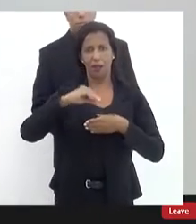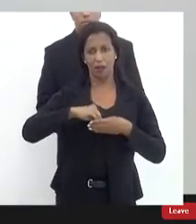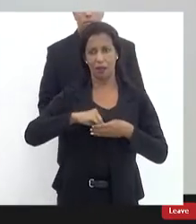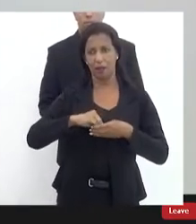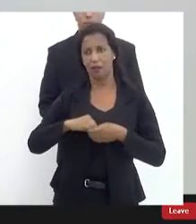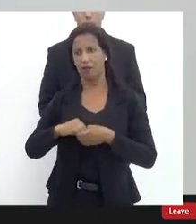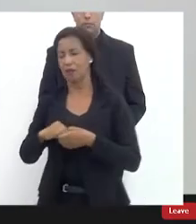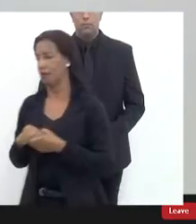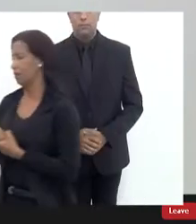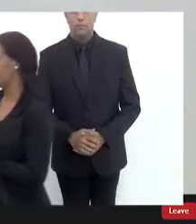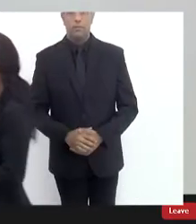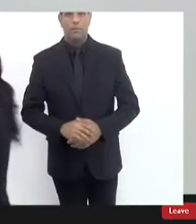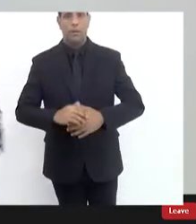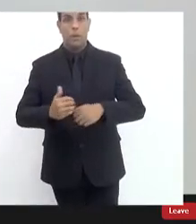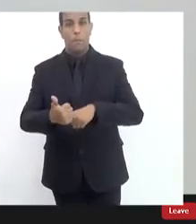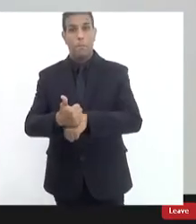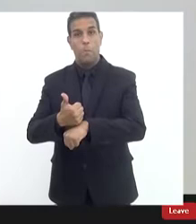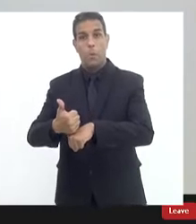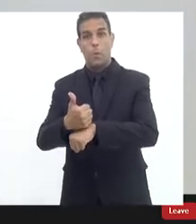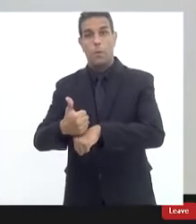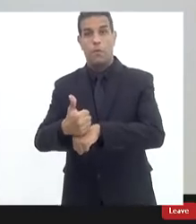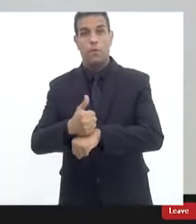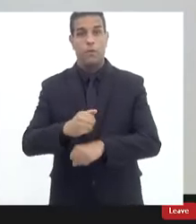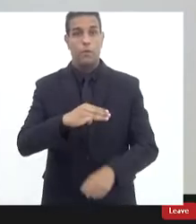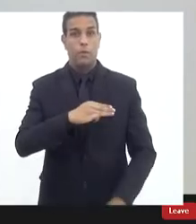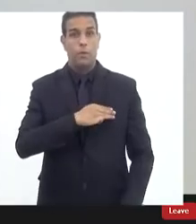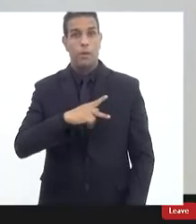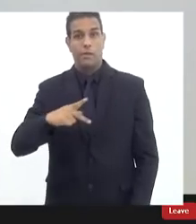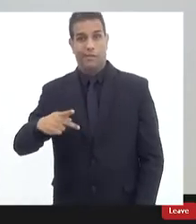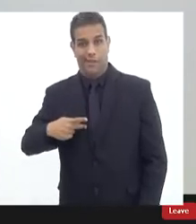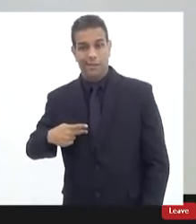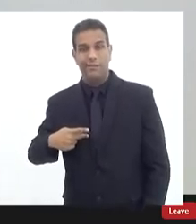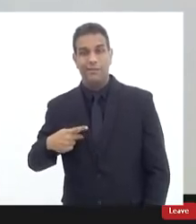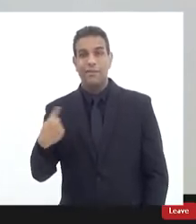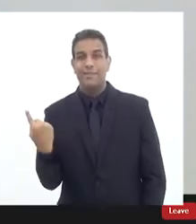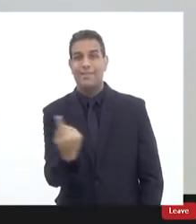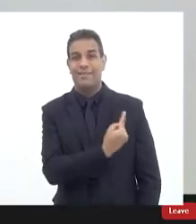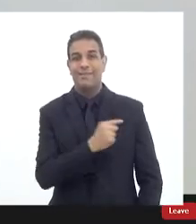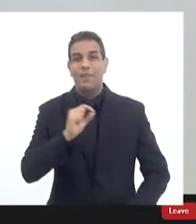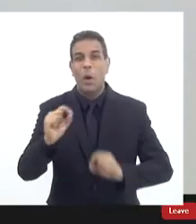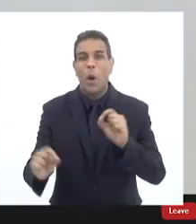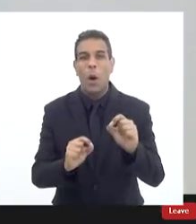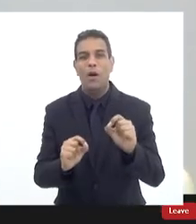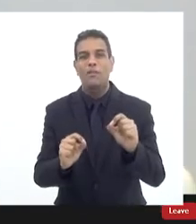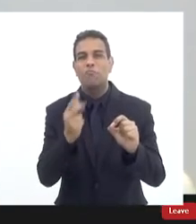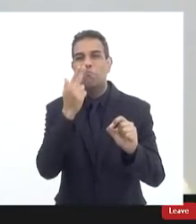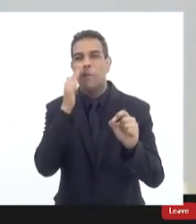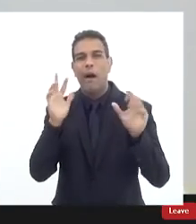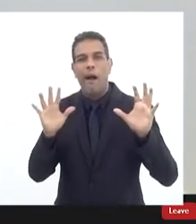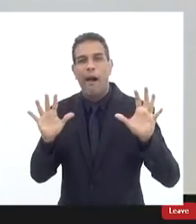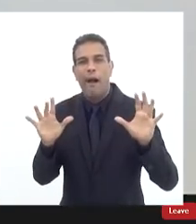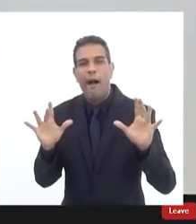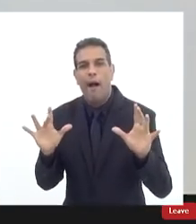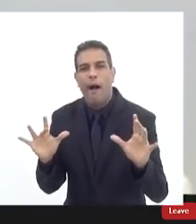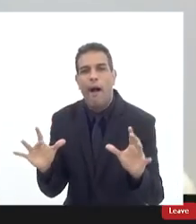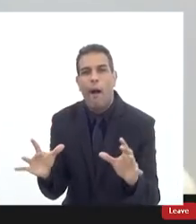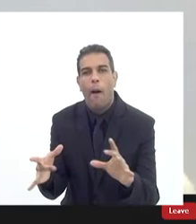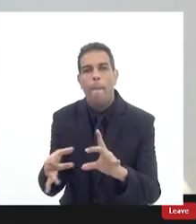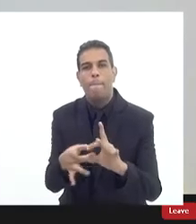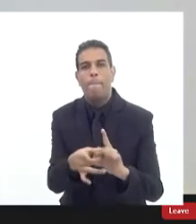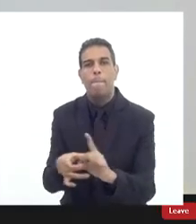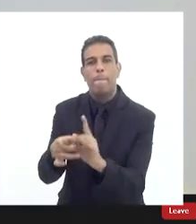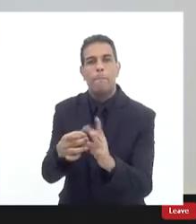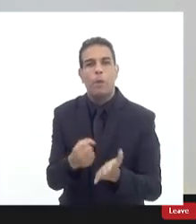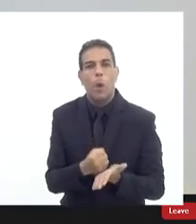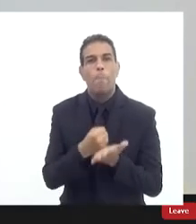os profissionais do Ministério Público foi feita todo uma um colchão e uma rede de apoio para